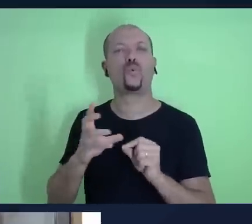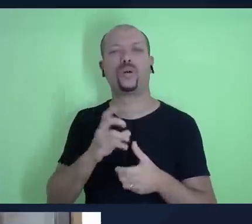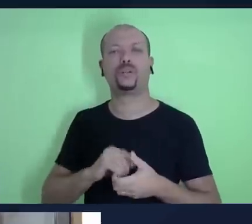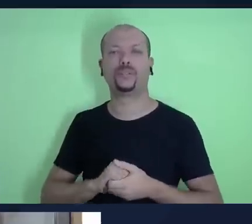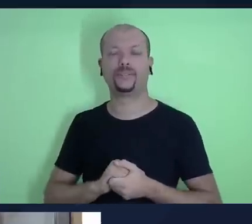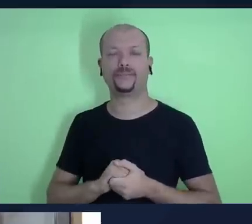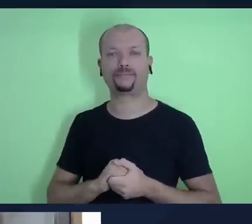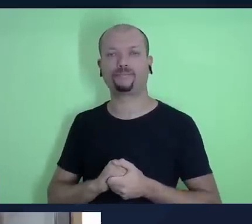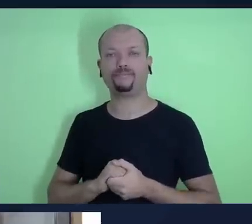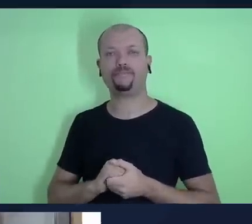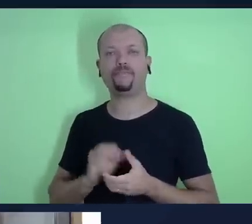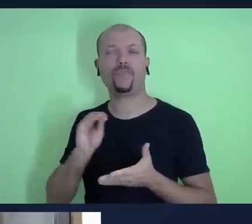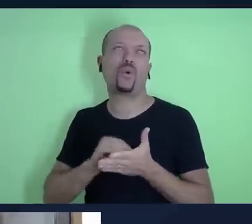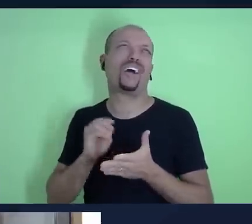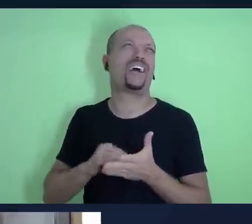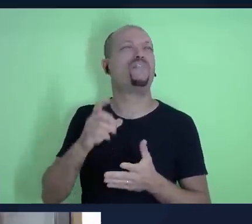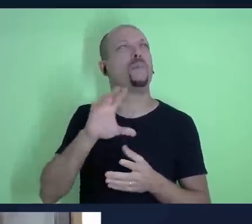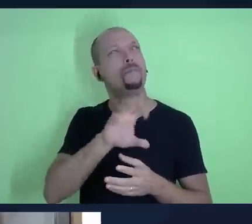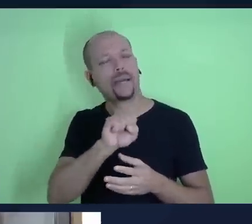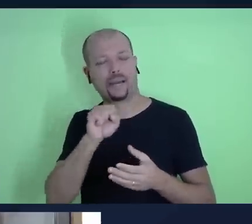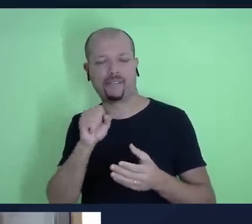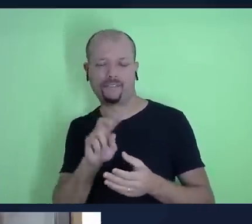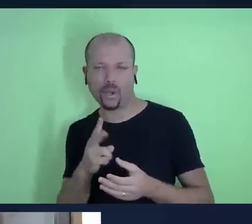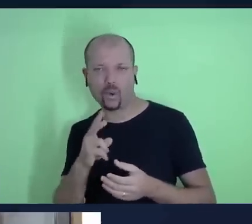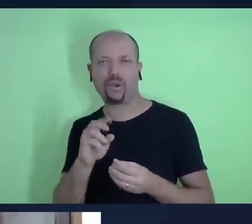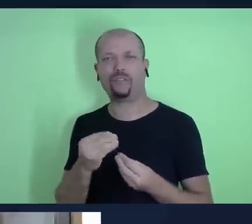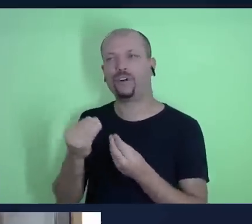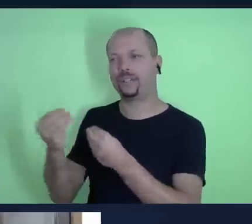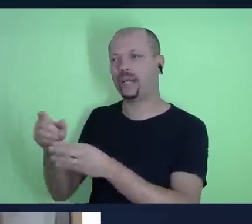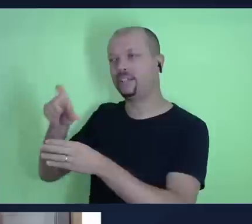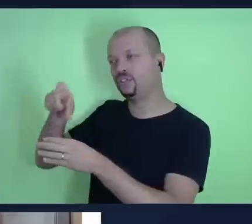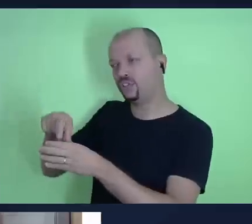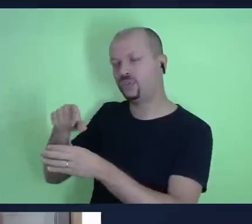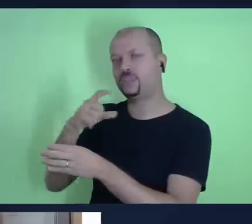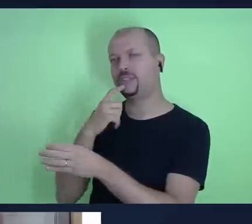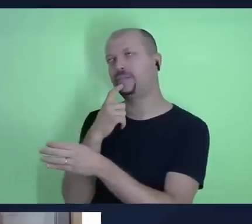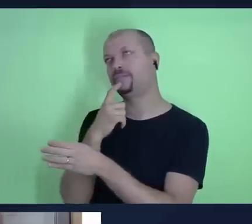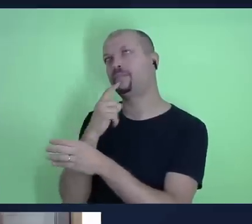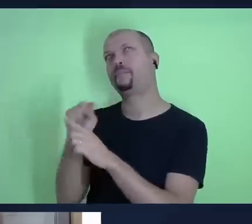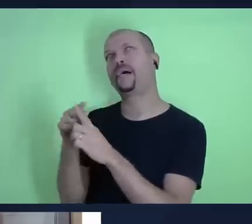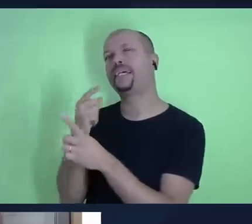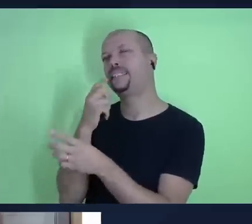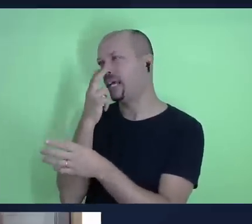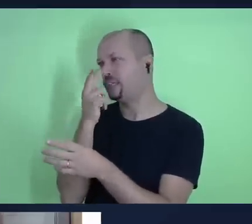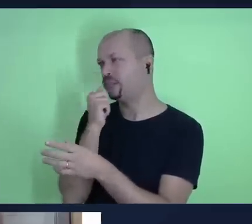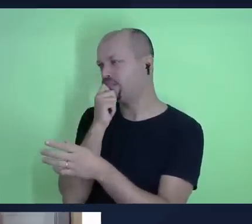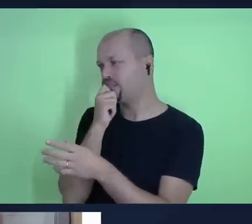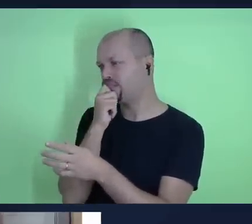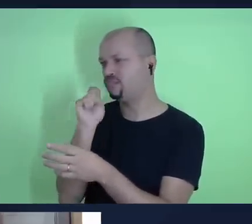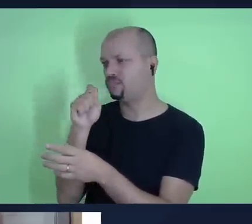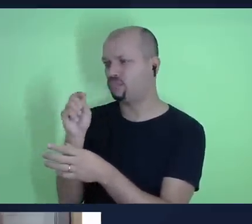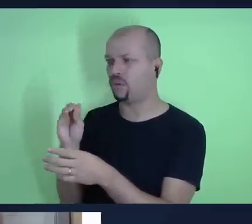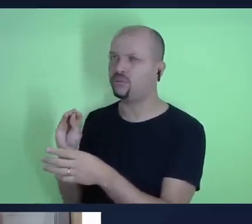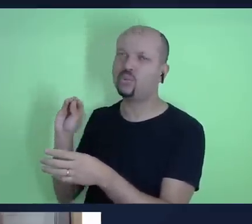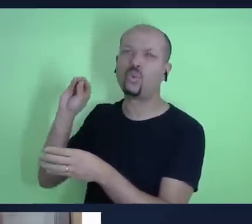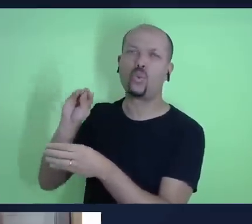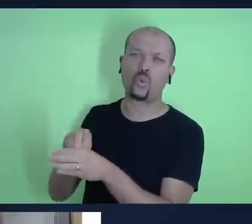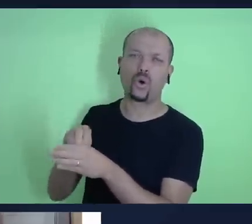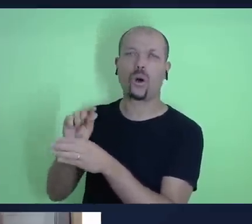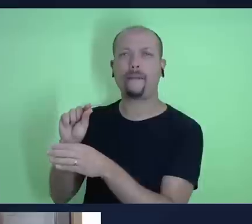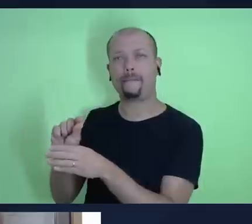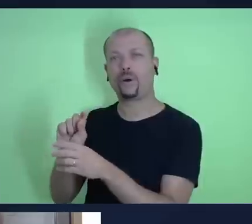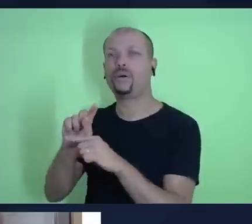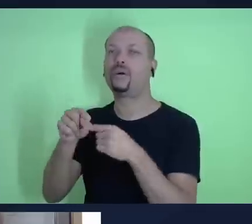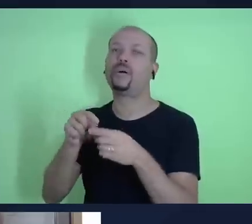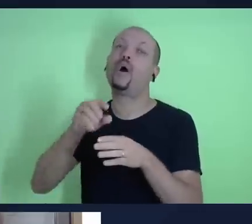colocam assim bom eu vou pegar esse valor aqui vou devolver o meu dízimo mas eu acho que eu posso complementá-lo e aí nós vamos falar da oferta